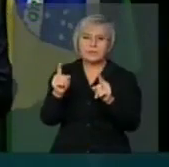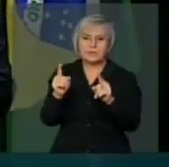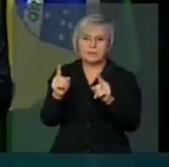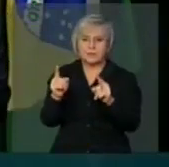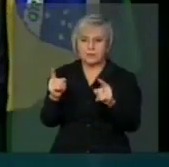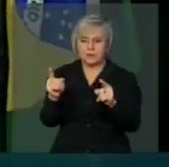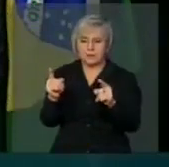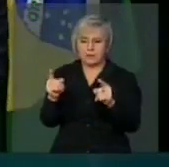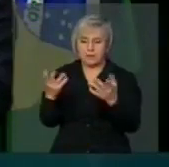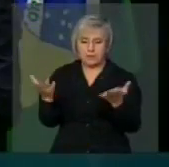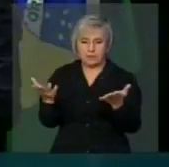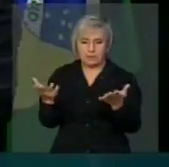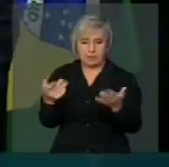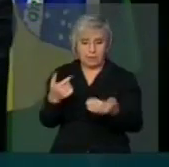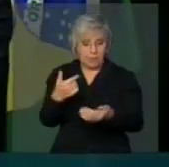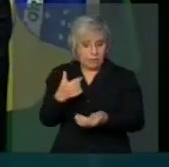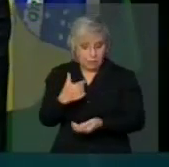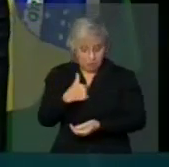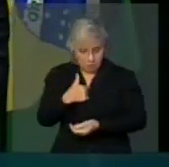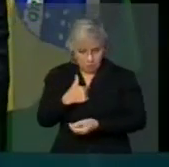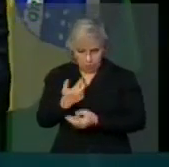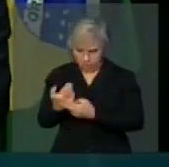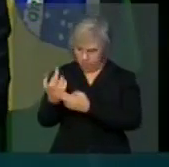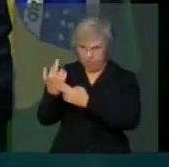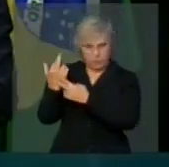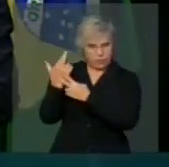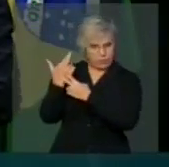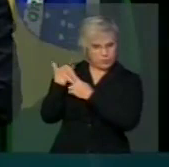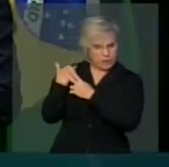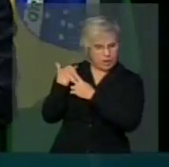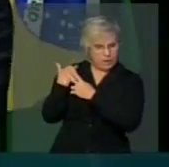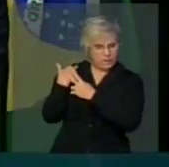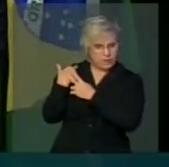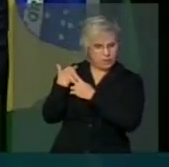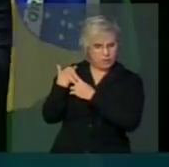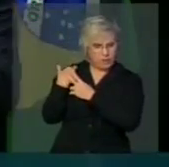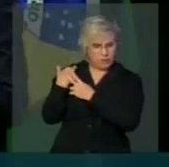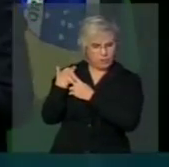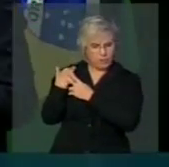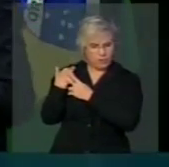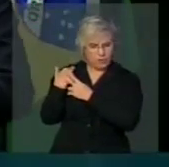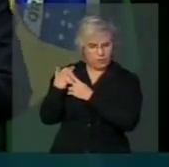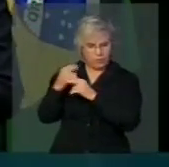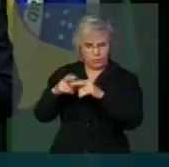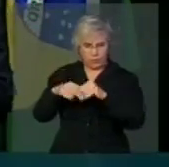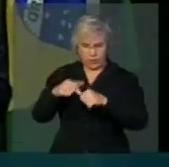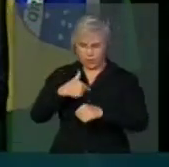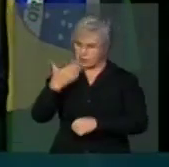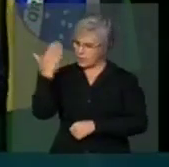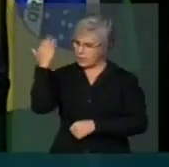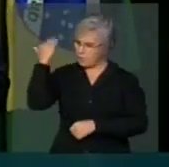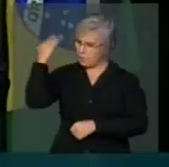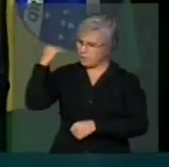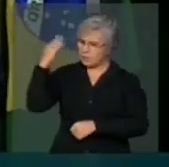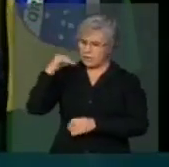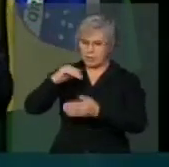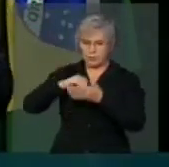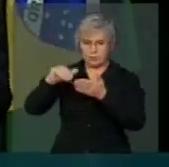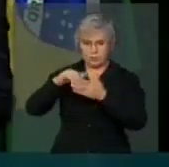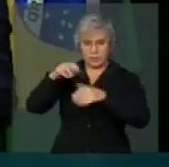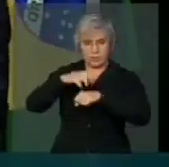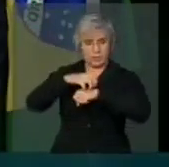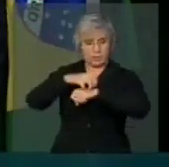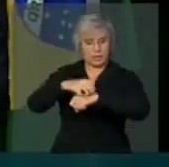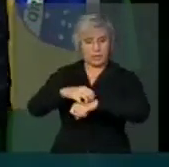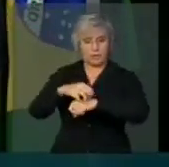Eu não posso ser responsabilizado porque quando o secretário de transportes, e era uma